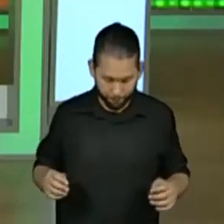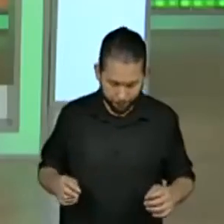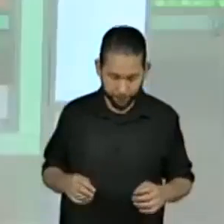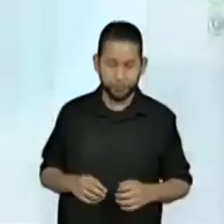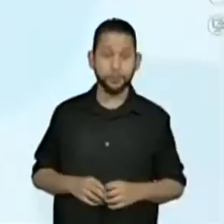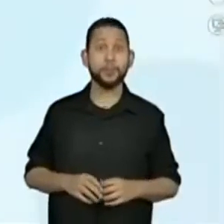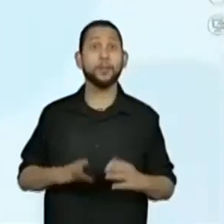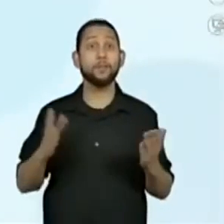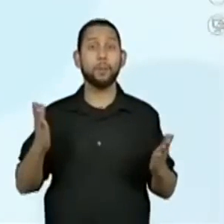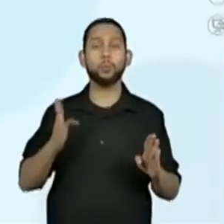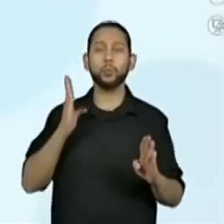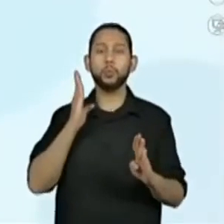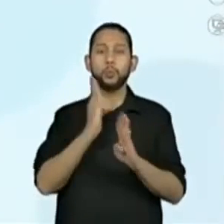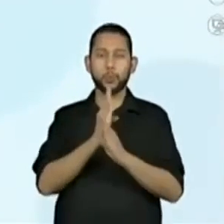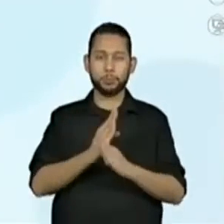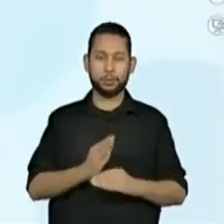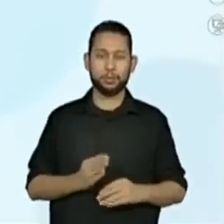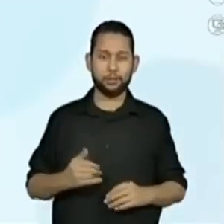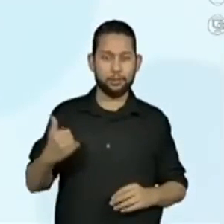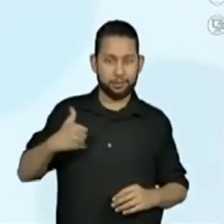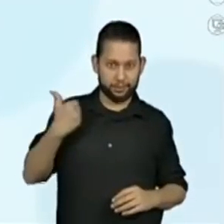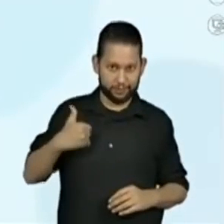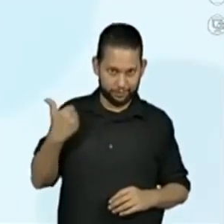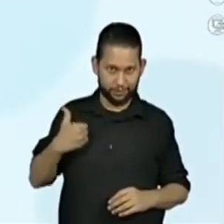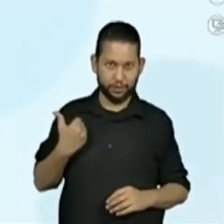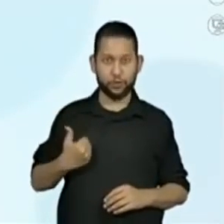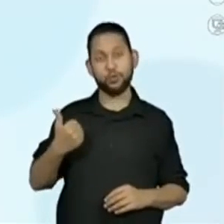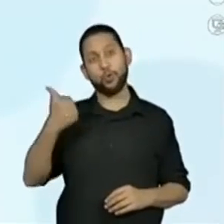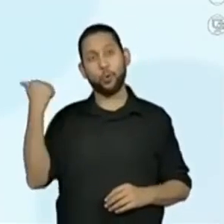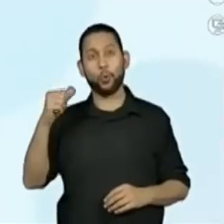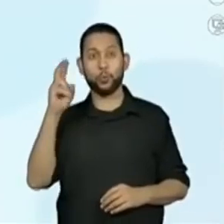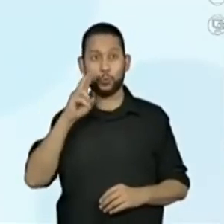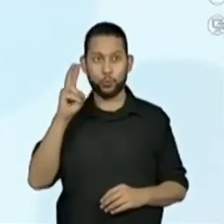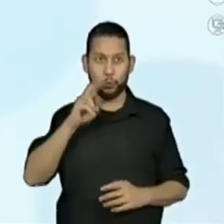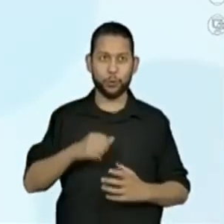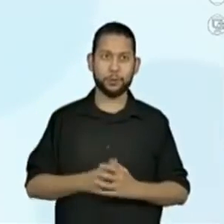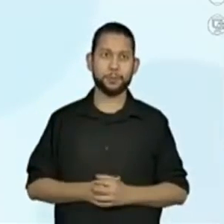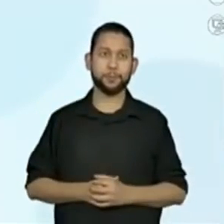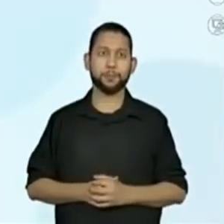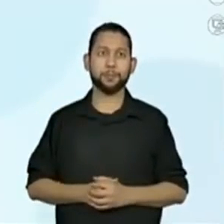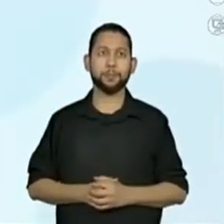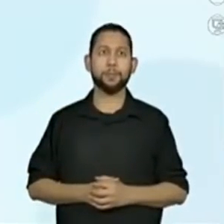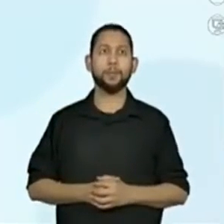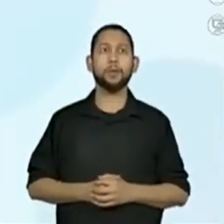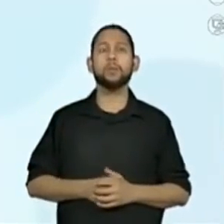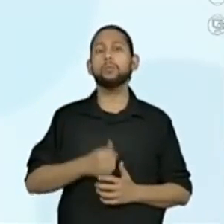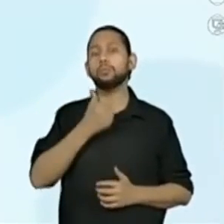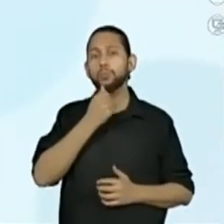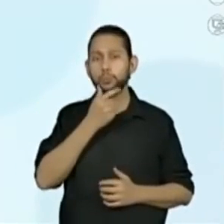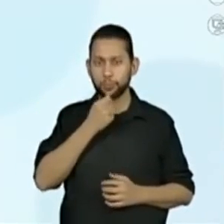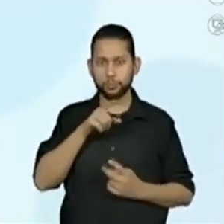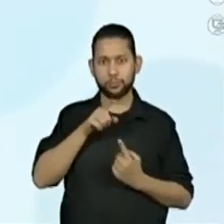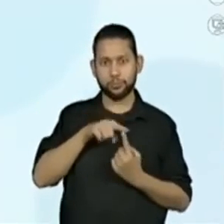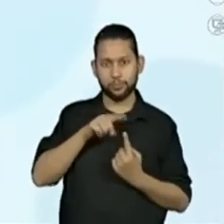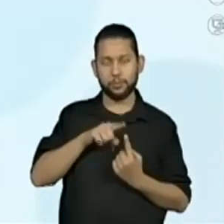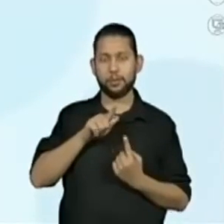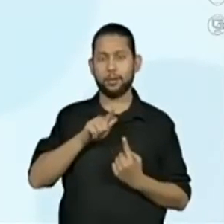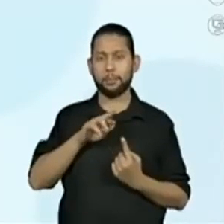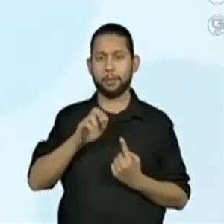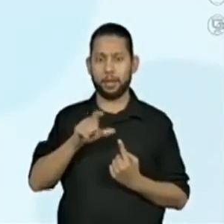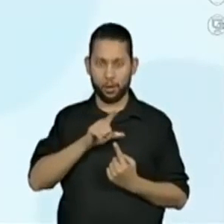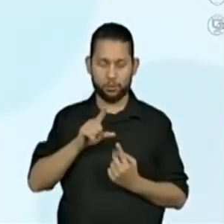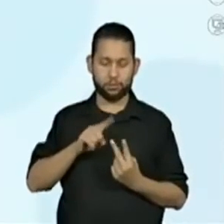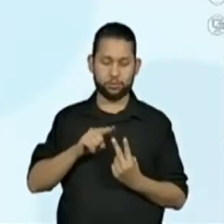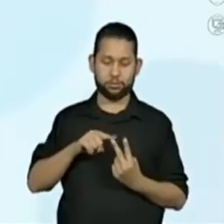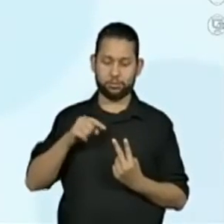Descobrindo a idade. Vamos ler essa história em quadrinhos? Gabriel e Natália estavam